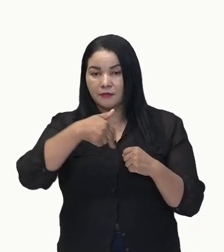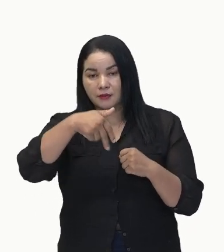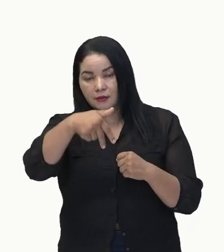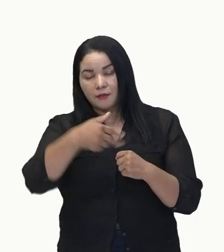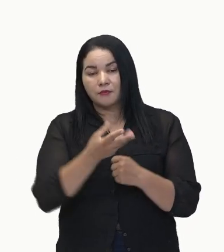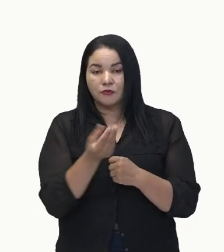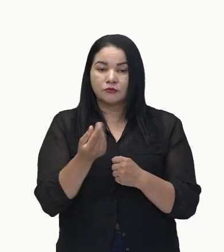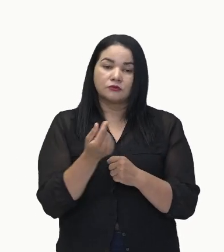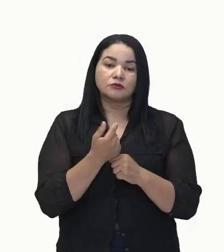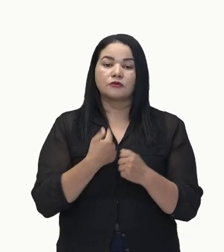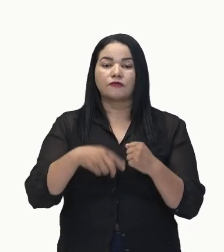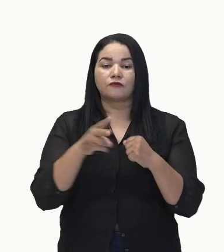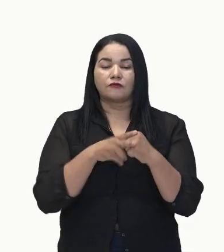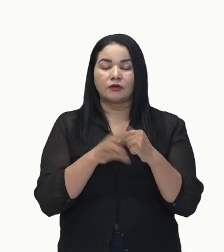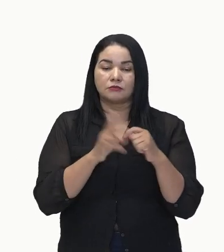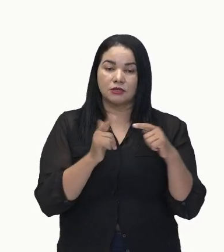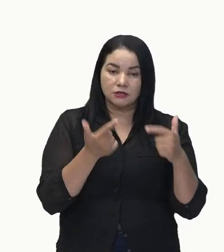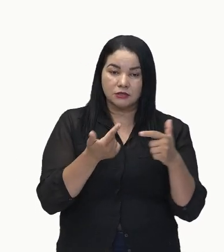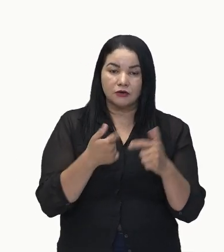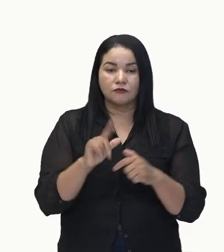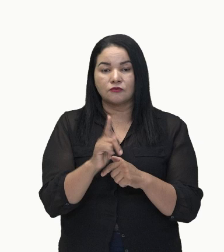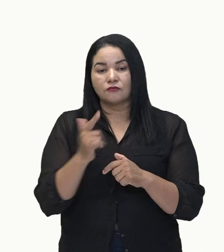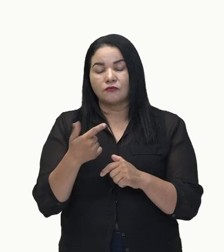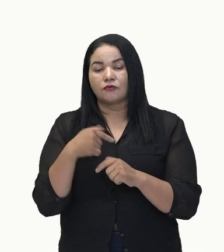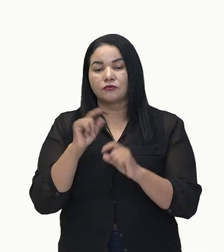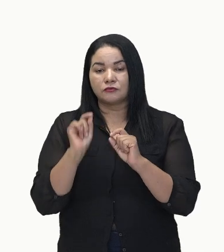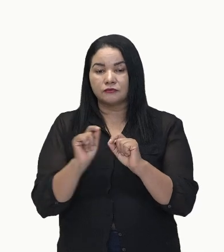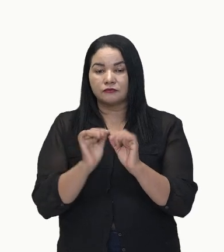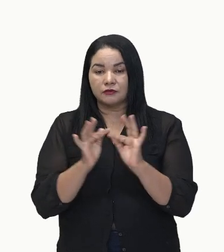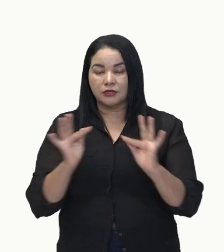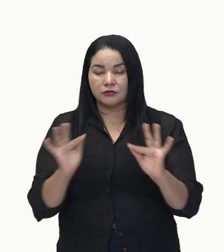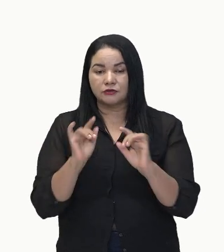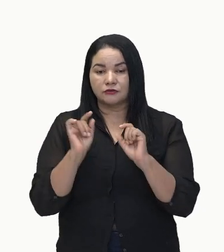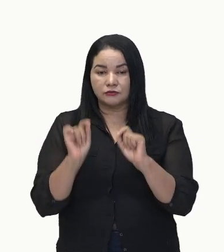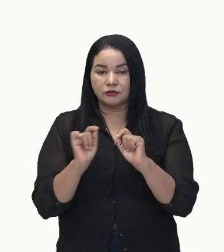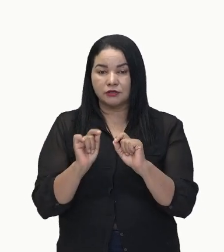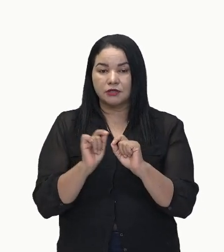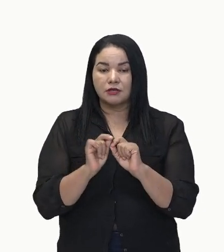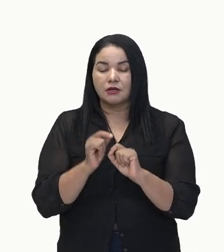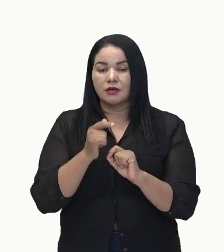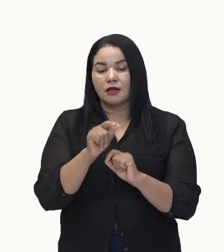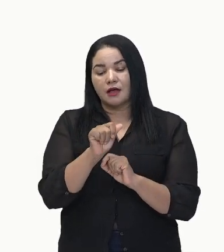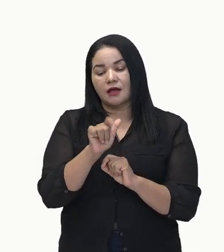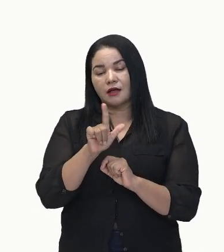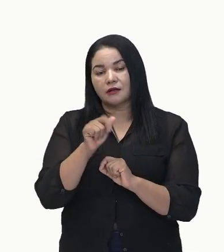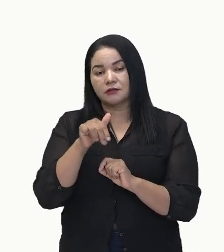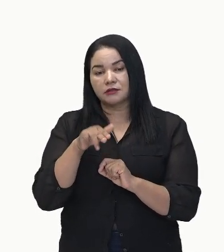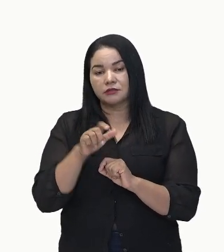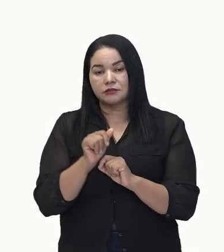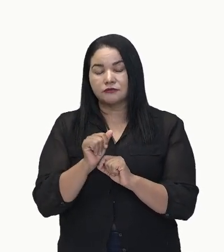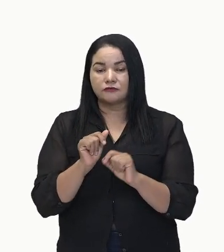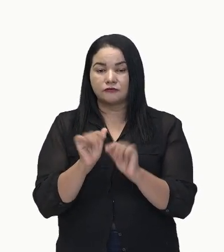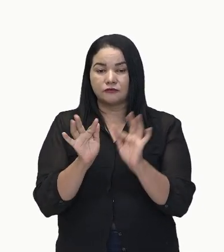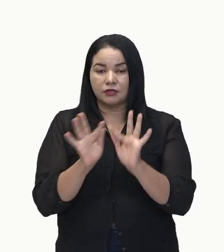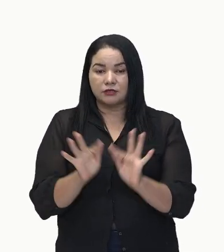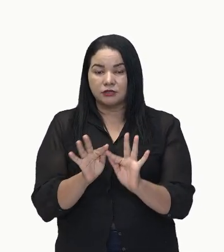E no Alan está feliz, temos um verbo de ligação aqui, ó.